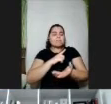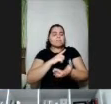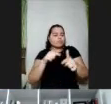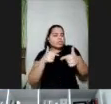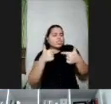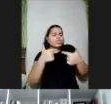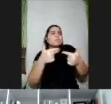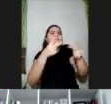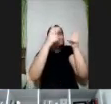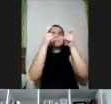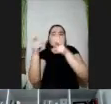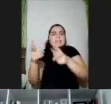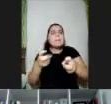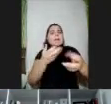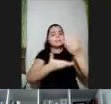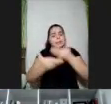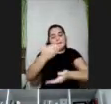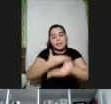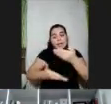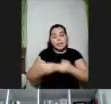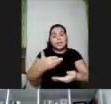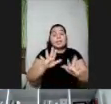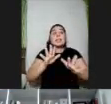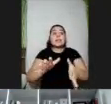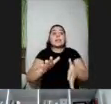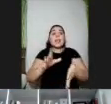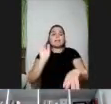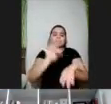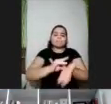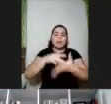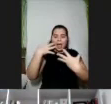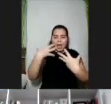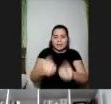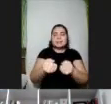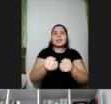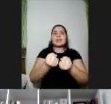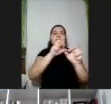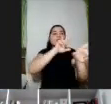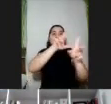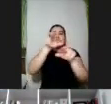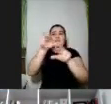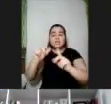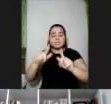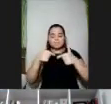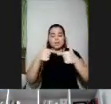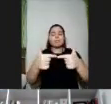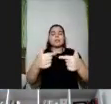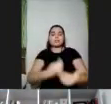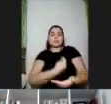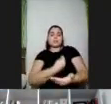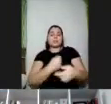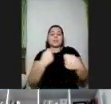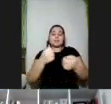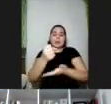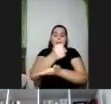mundo e de interagir no mundo. E o reconhecimento dessas diferentes formas de estar no mundo é que precisa embasar todo um